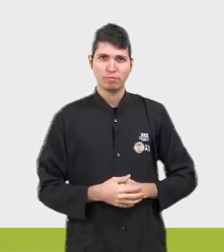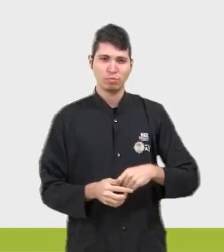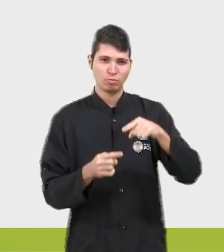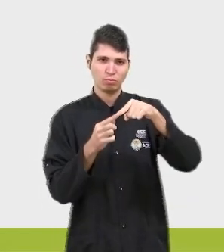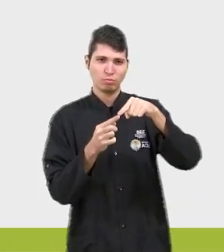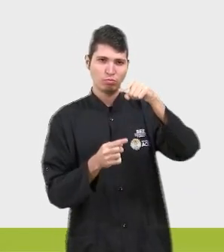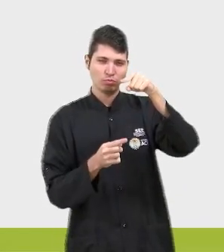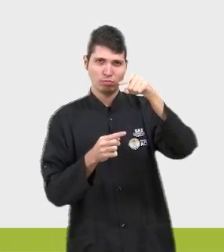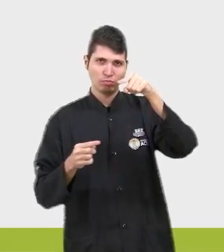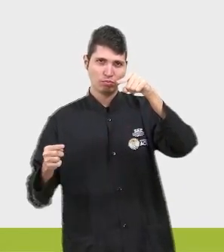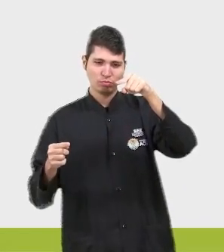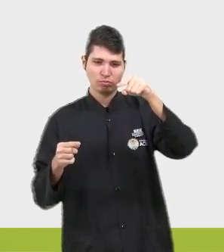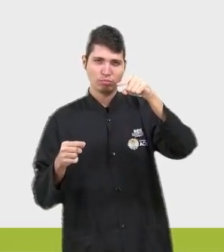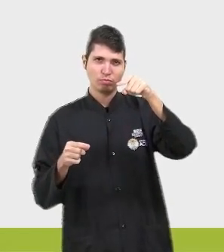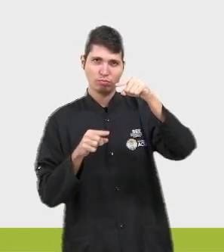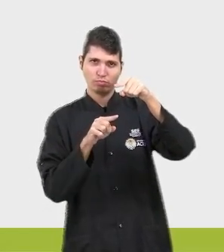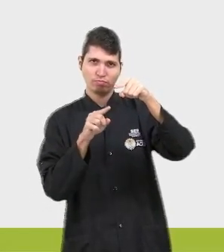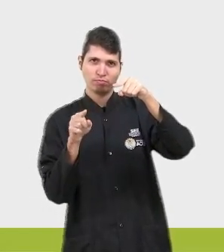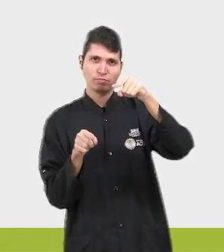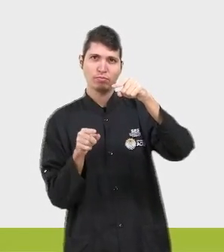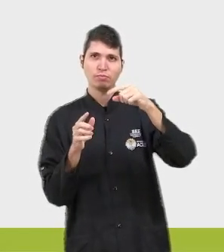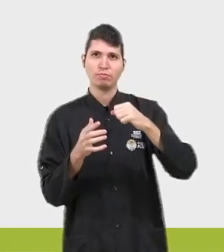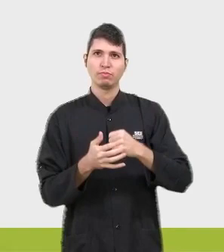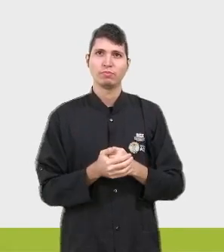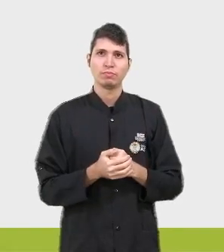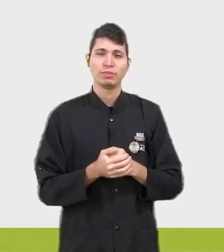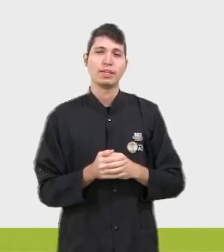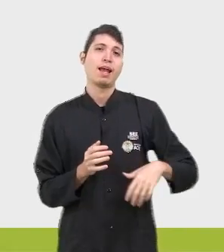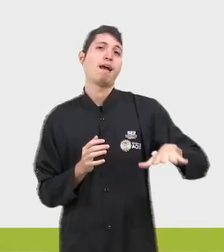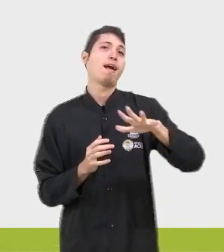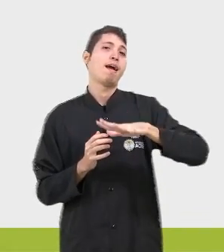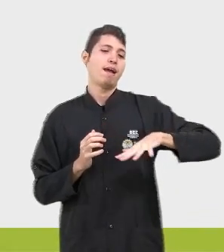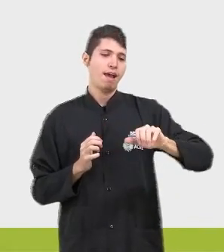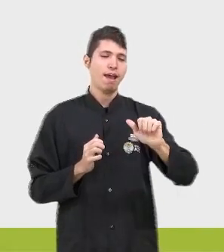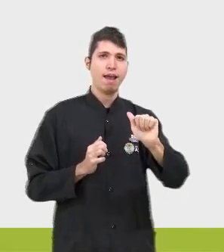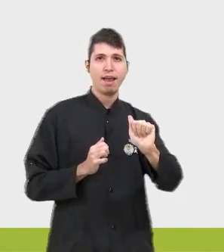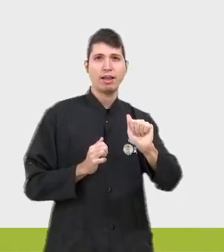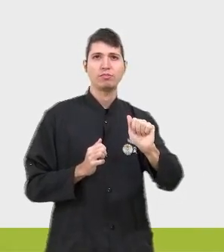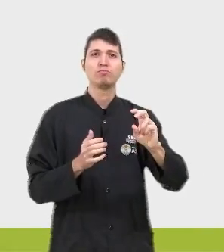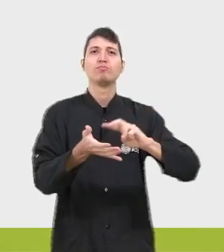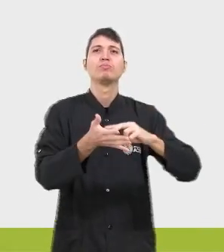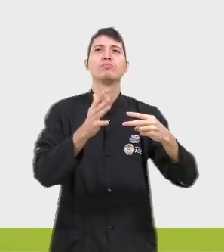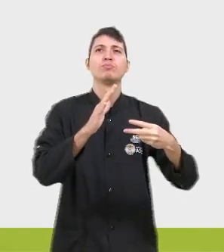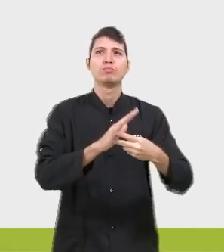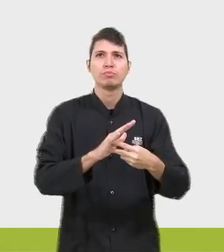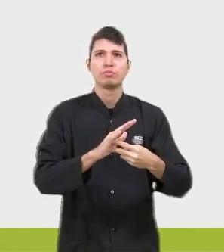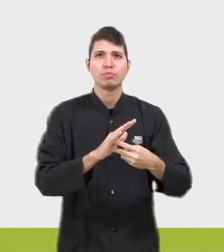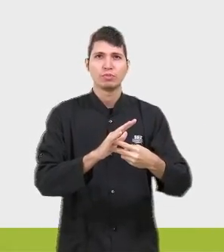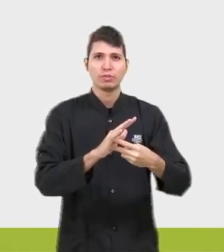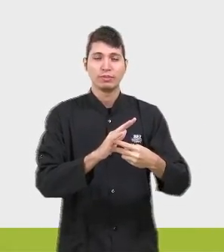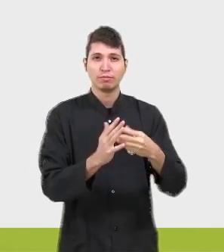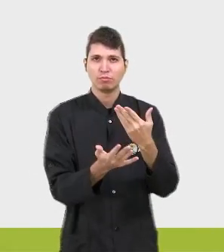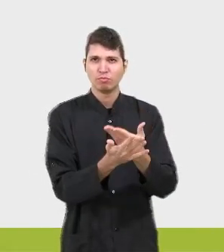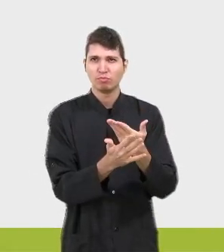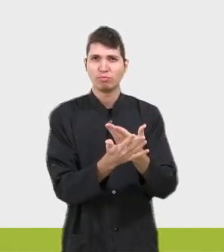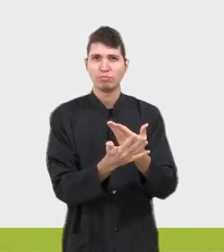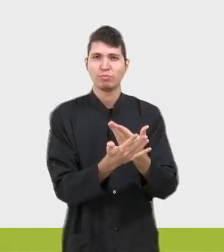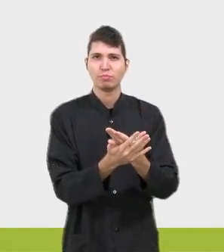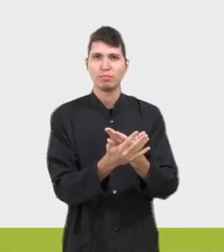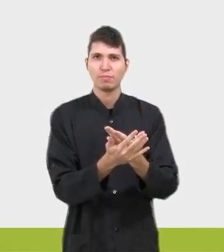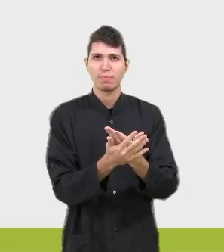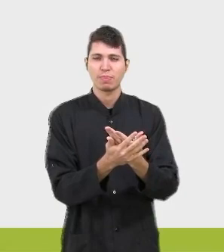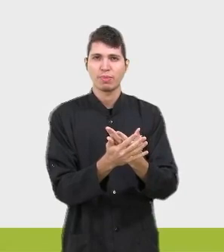Área. Importantíssimo, porque a geometria plana vai tratar diretamente com essa ideia de área e a gente vai abordar também um conceito de